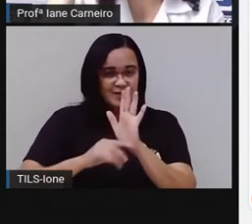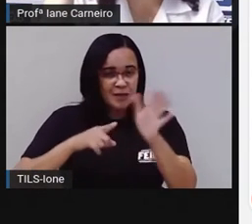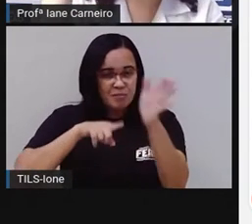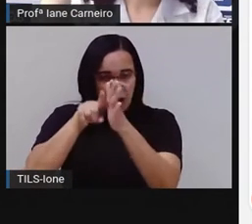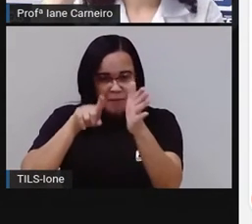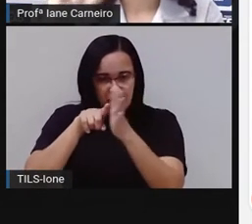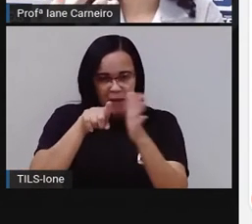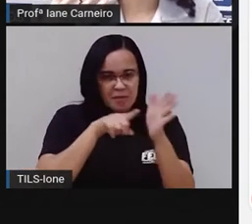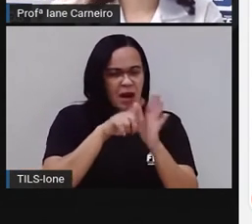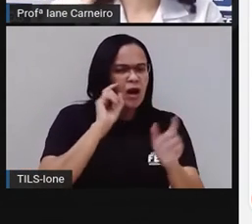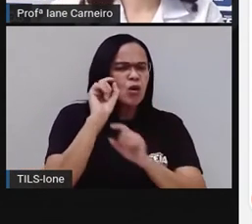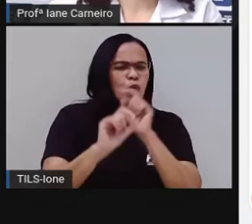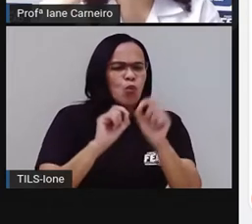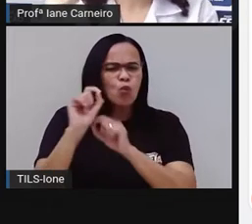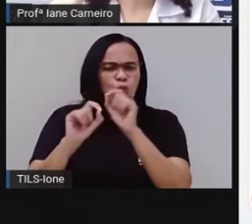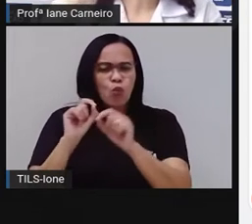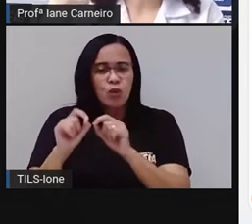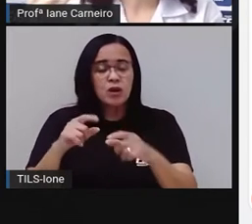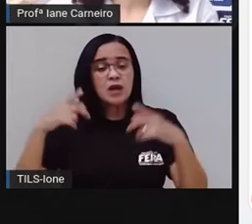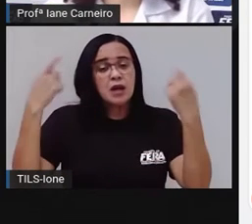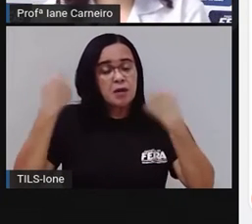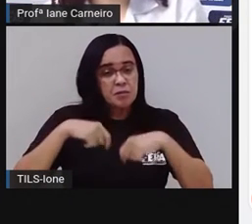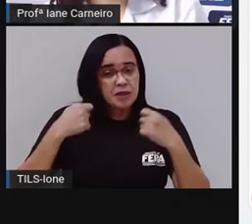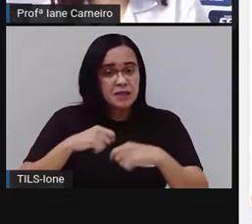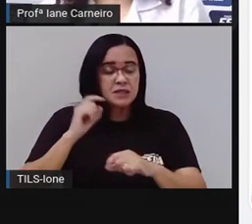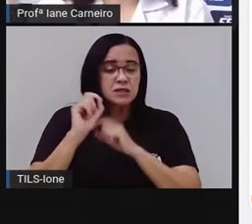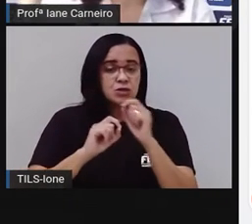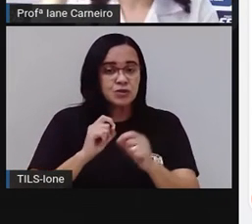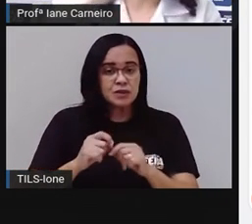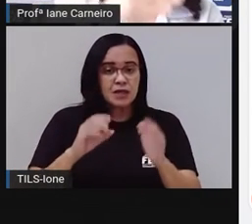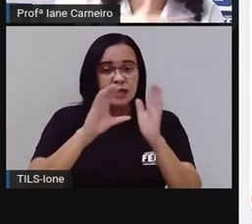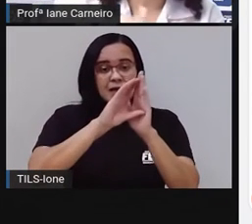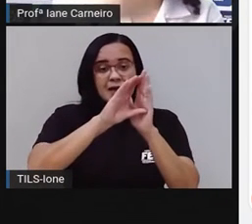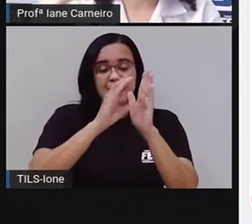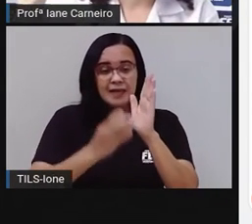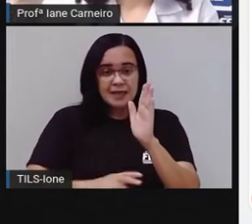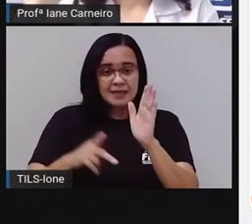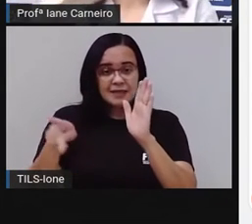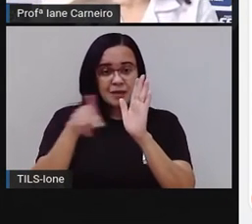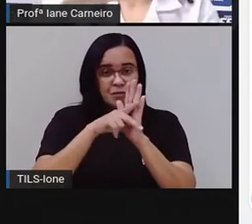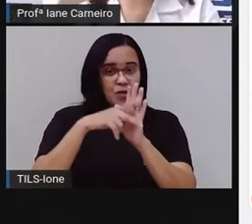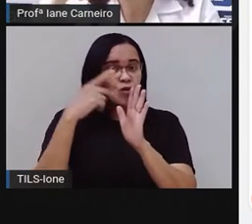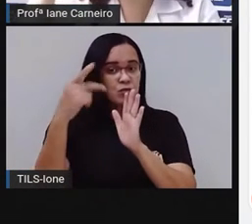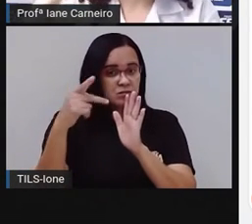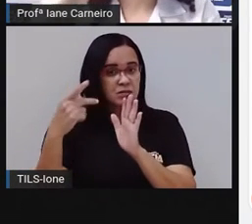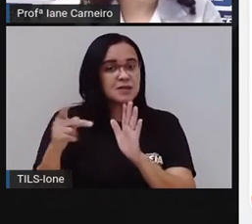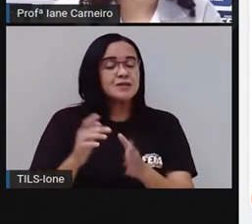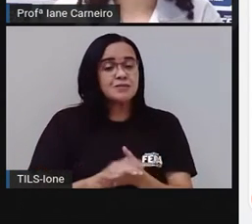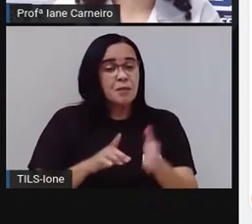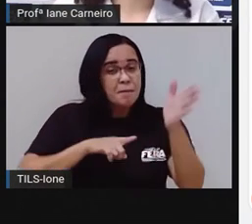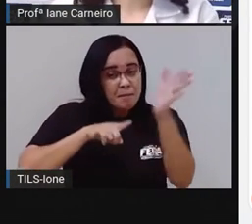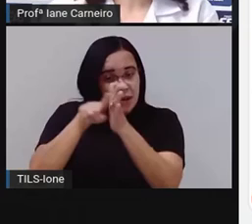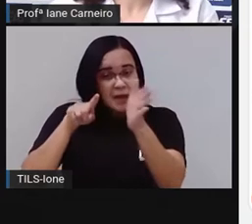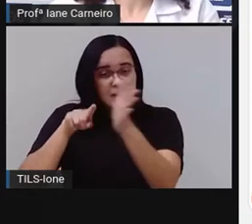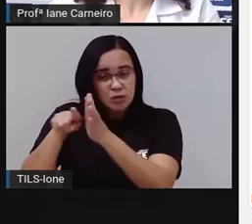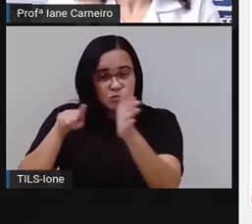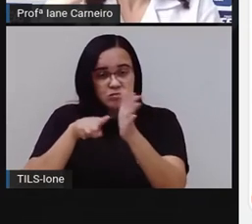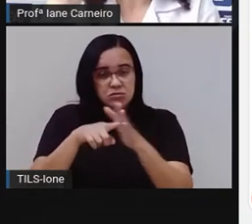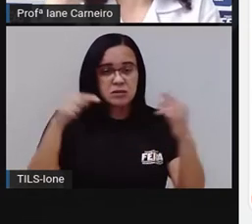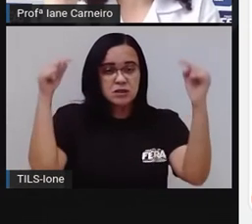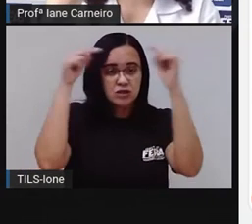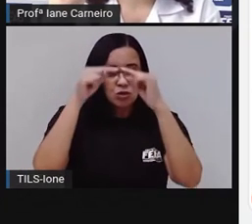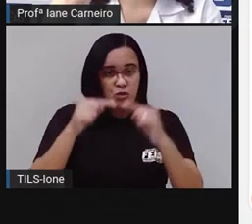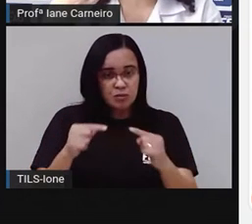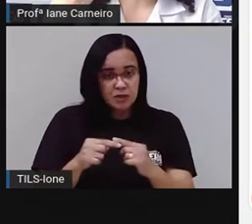né? De começar a sua adivinha ou com o que é o que é, ou no final dela você indicar a pergunta, né?